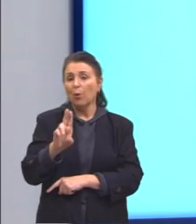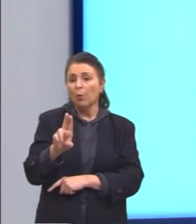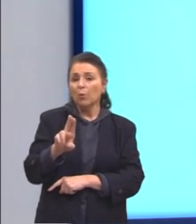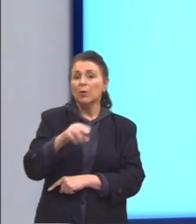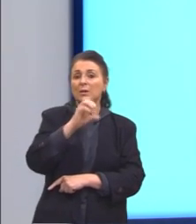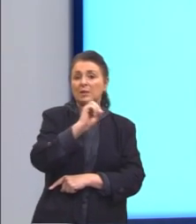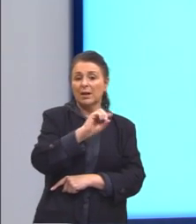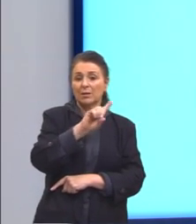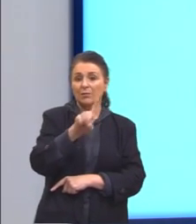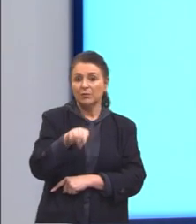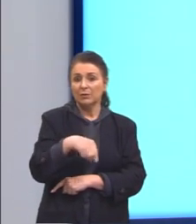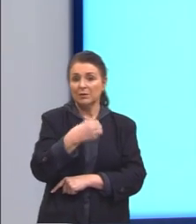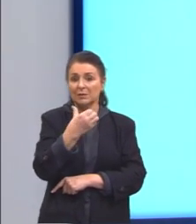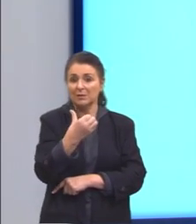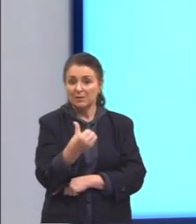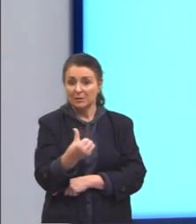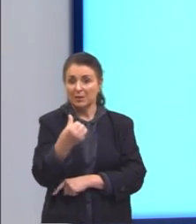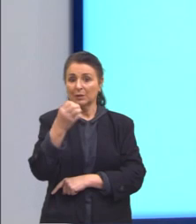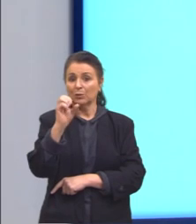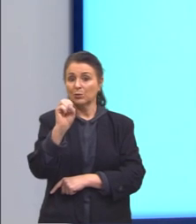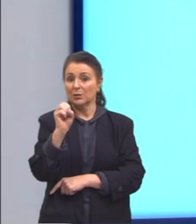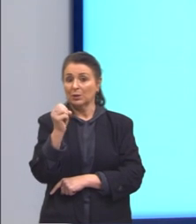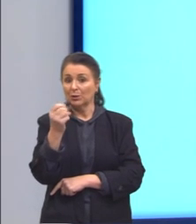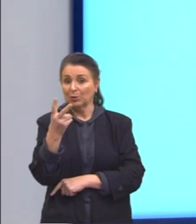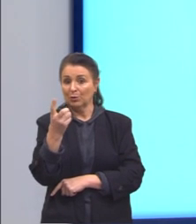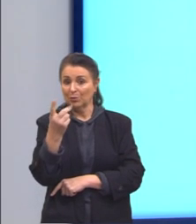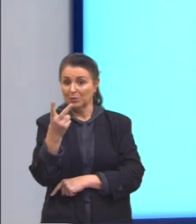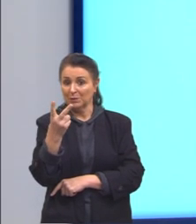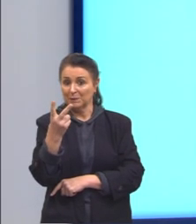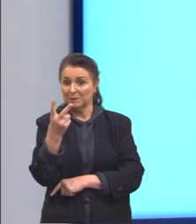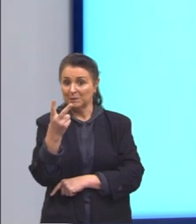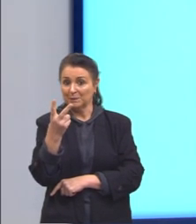,612, mais exato.